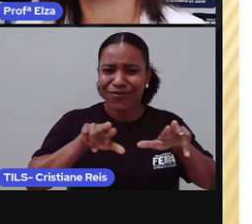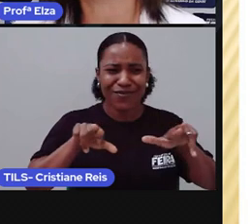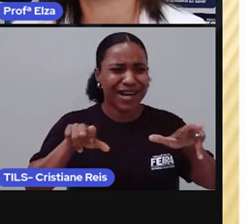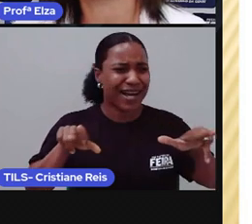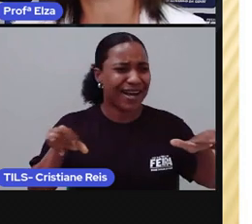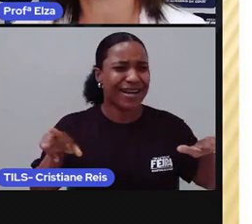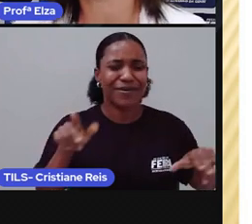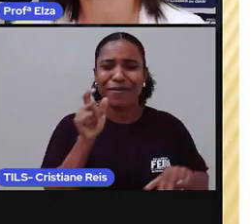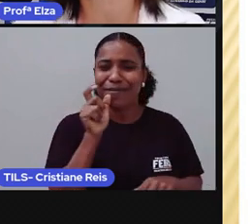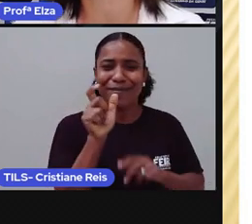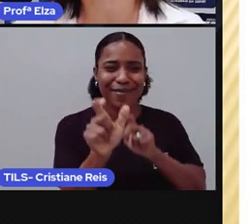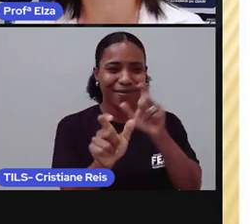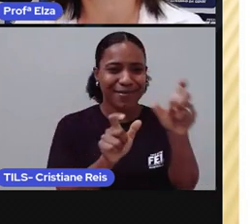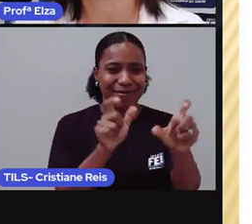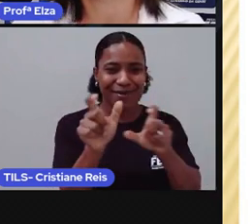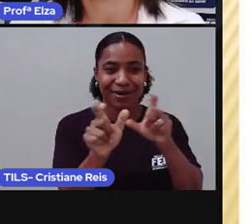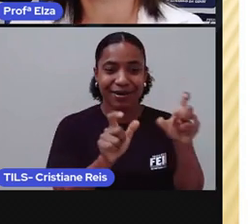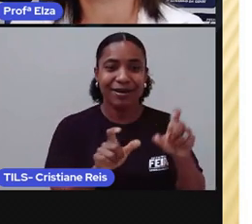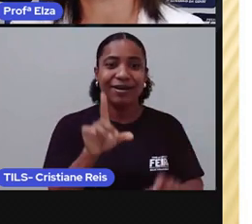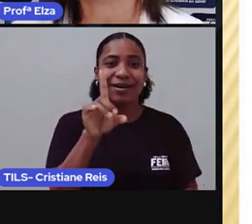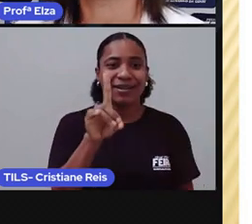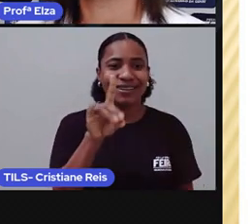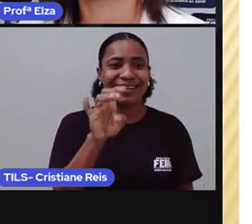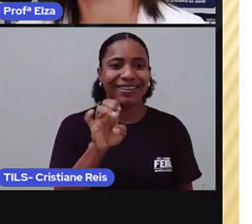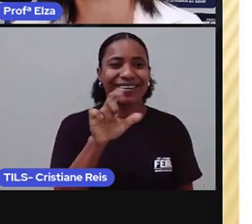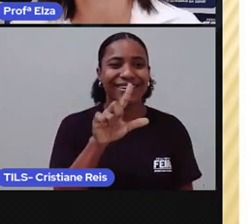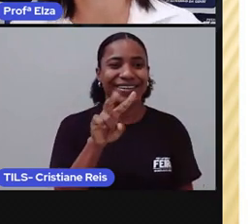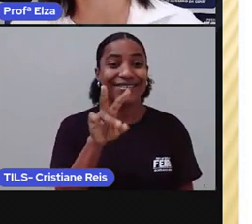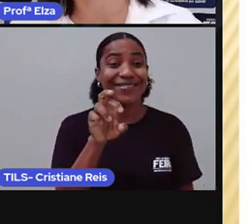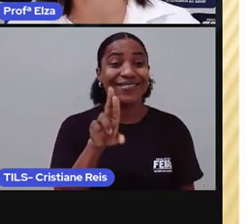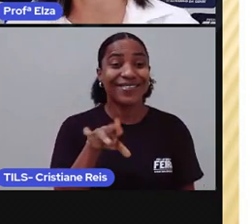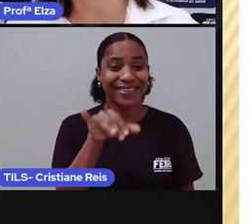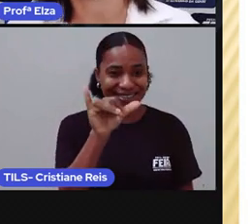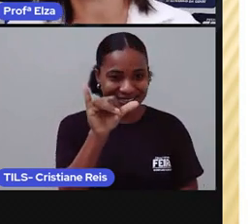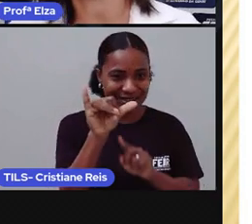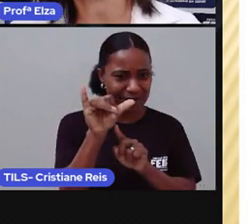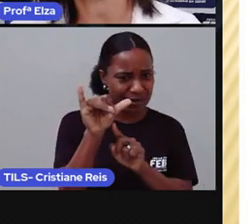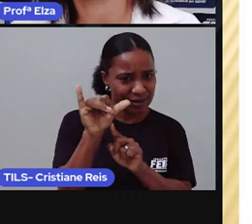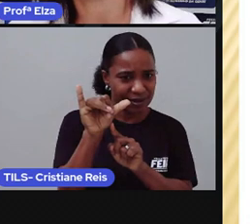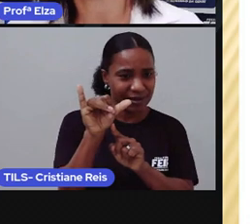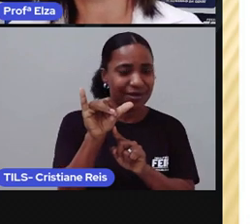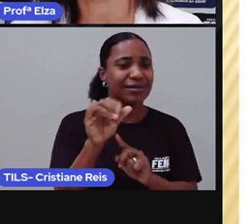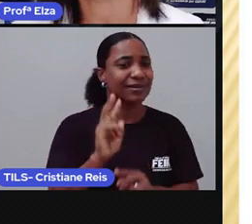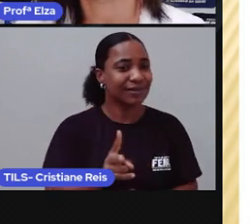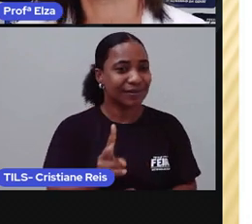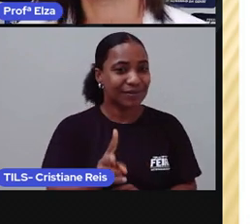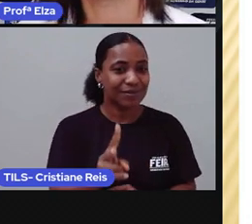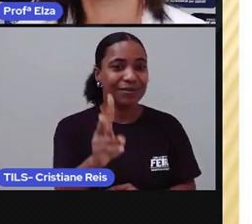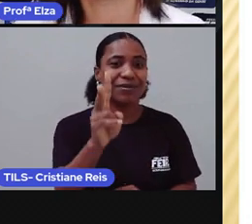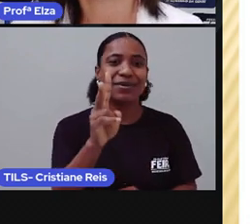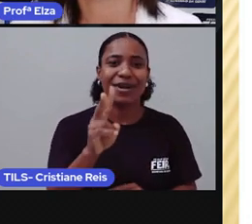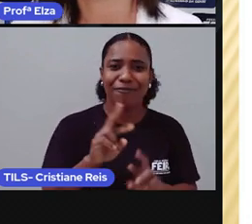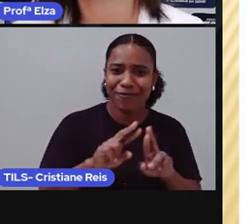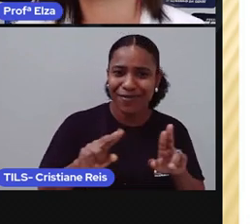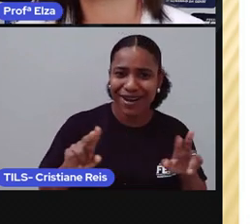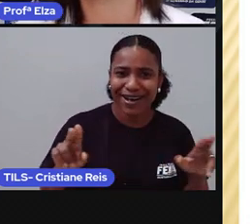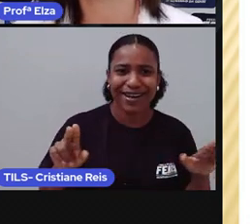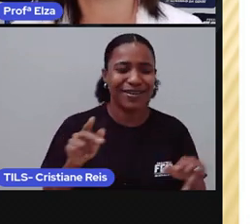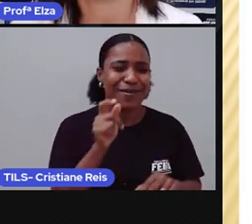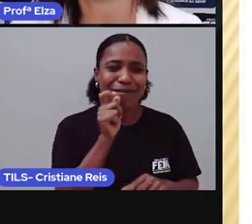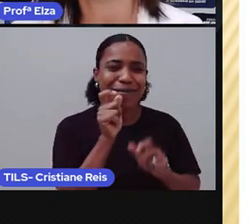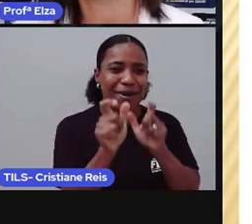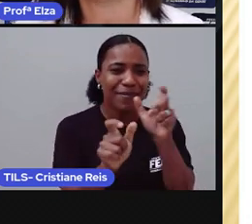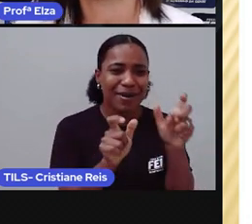falado esta palavra, deliver, cotidianamente nos últimos tempos. Drive-thru, download,